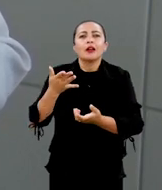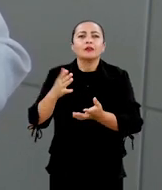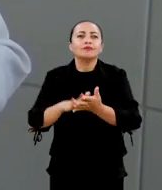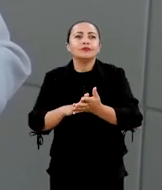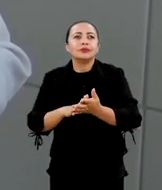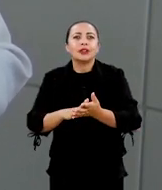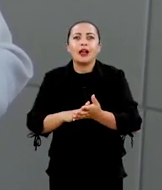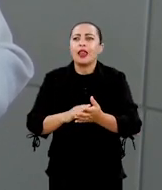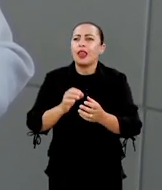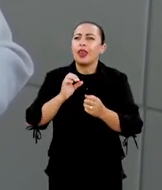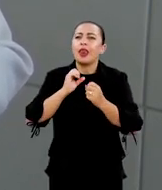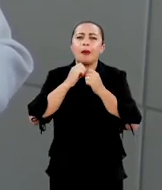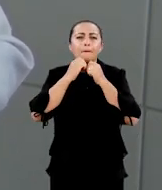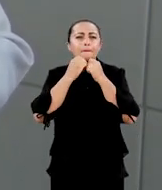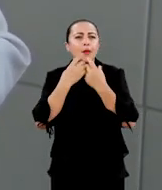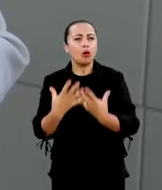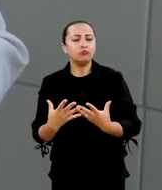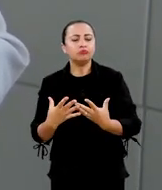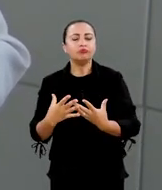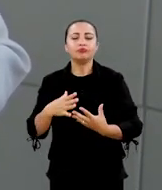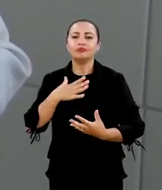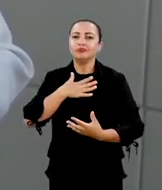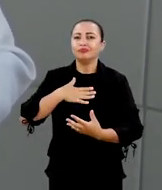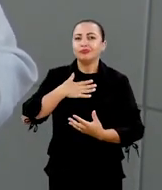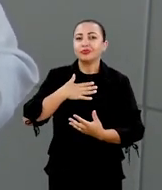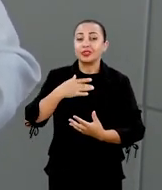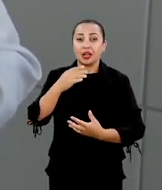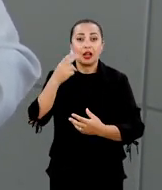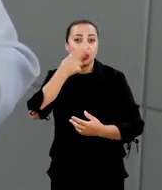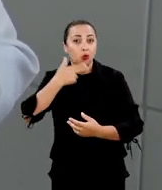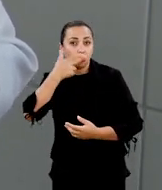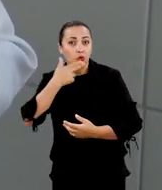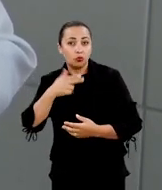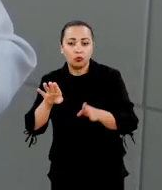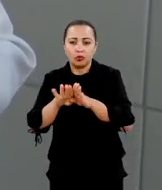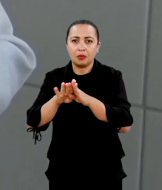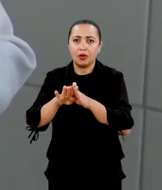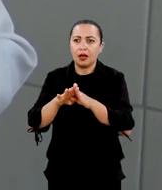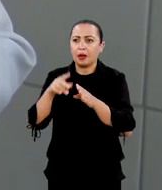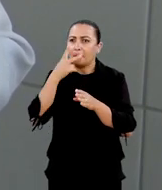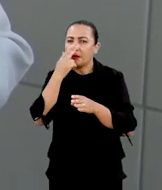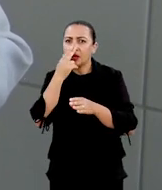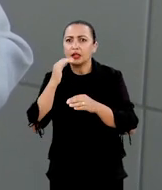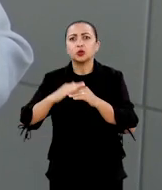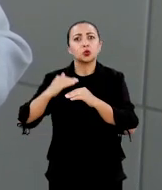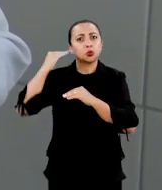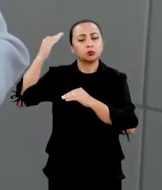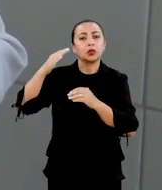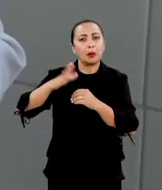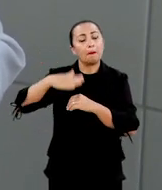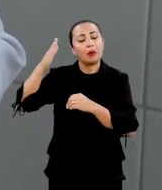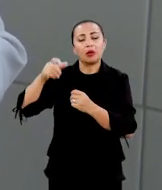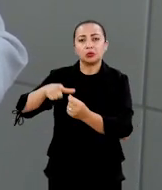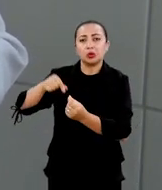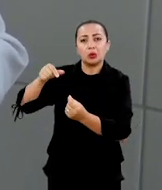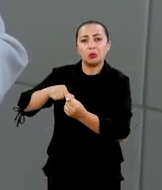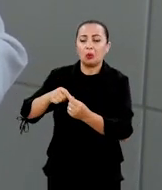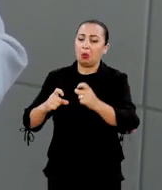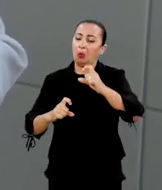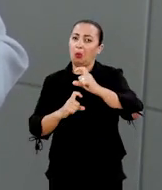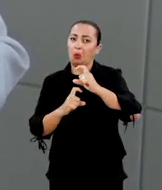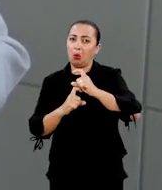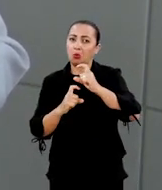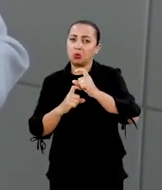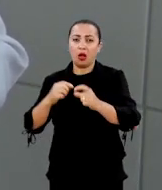exoticamente agradável e nutricionalmente ela se equipara ou até supera algumas dessas amêndoas